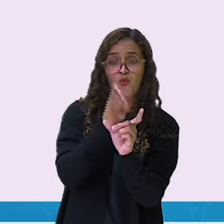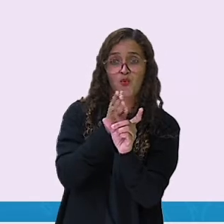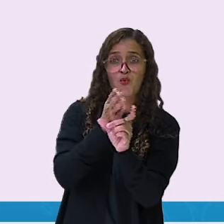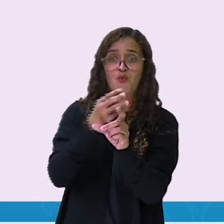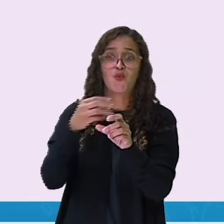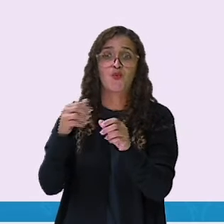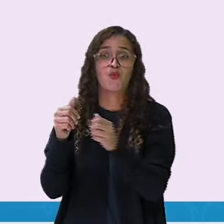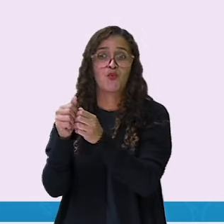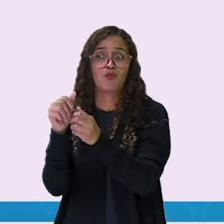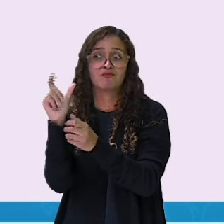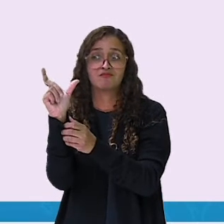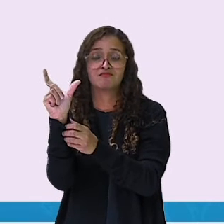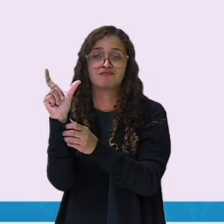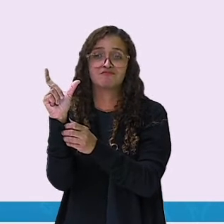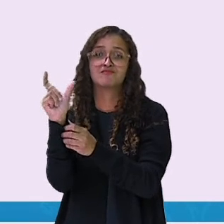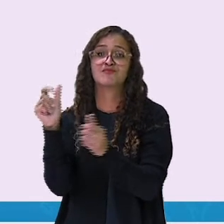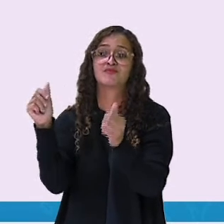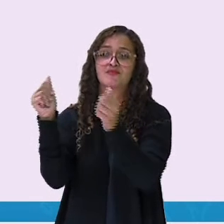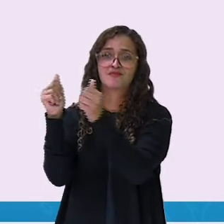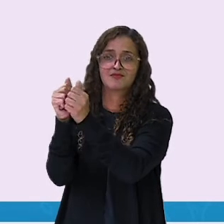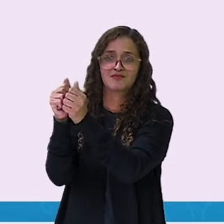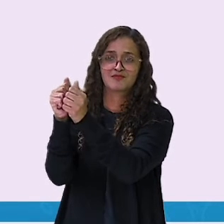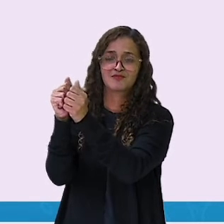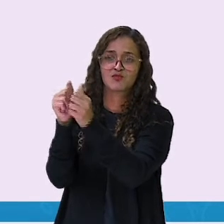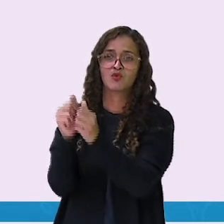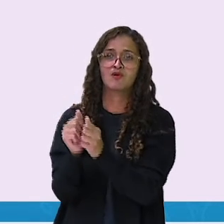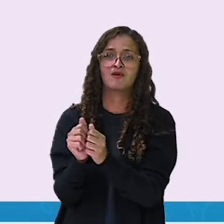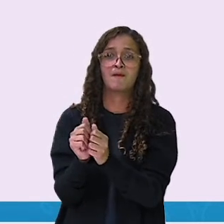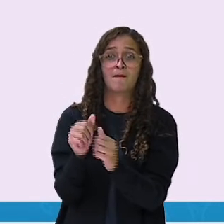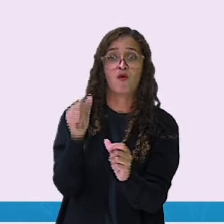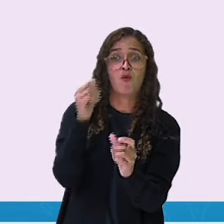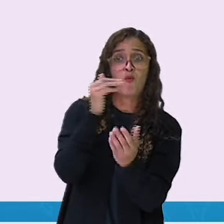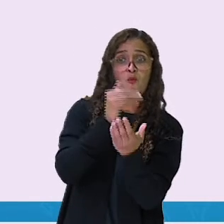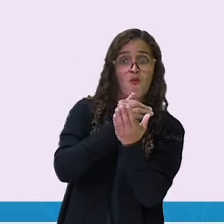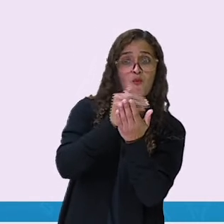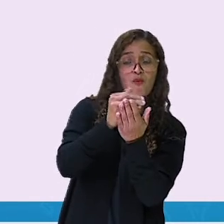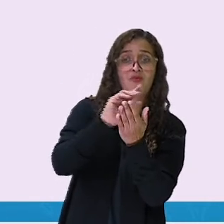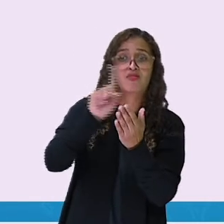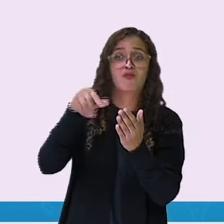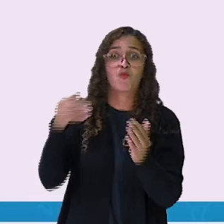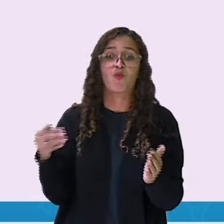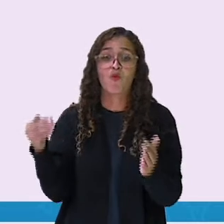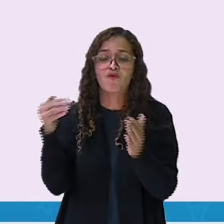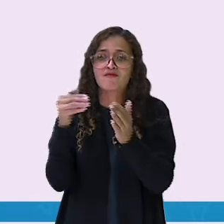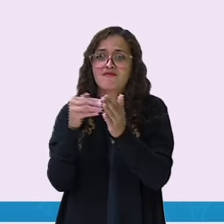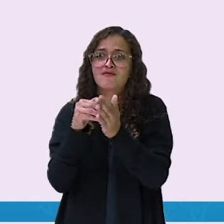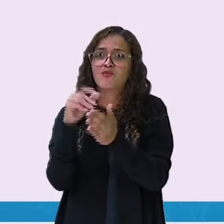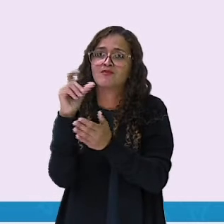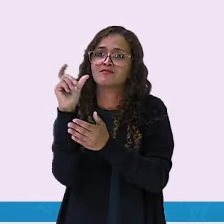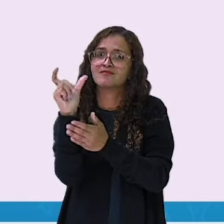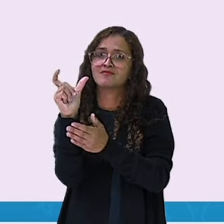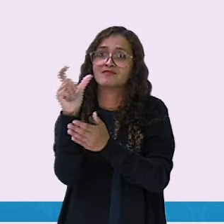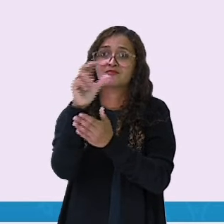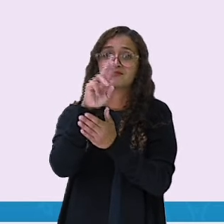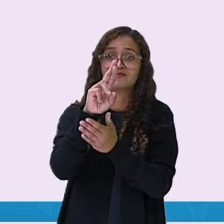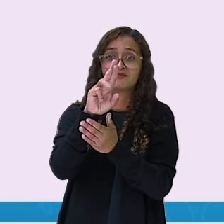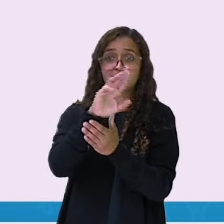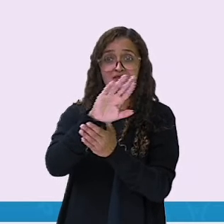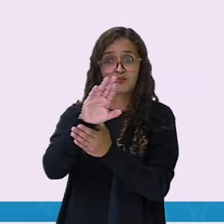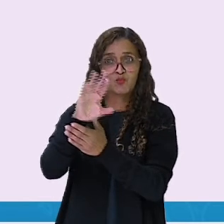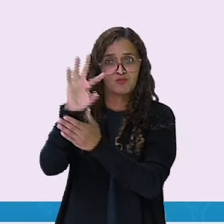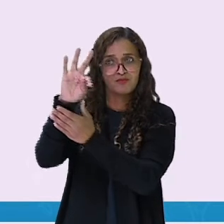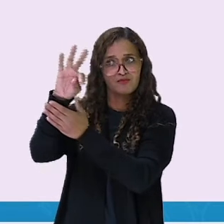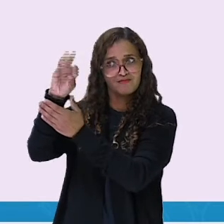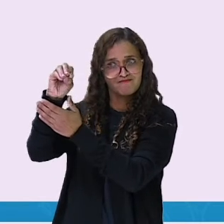com outro pedacinho. Com a sílaba final da palavra rato. Viram? Como tem com e dá